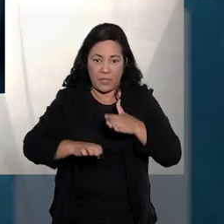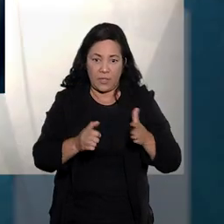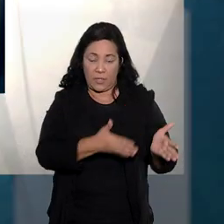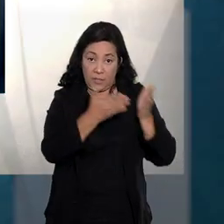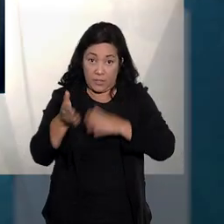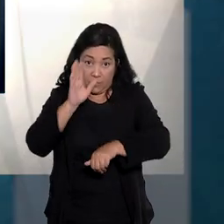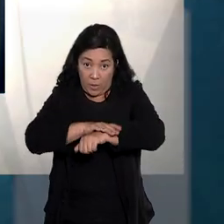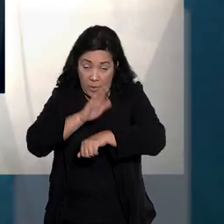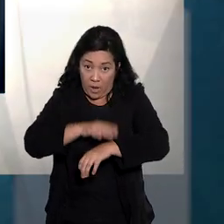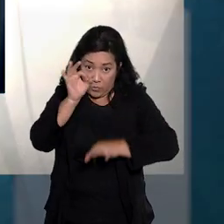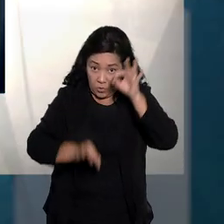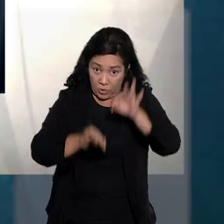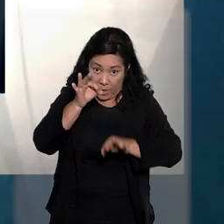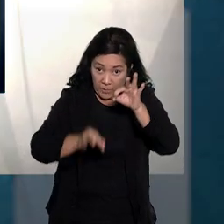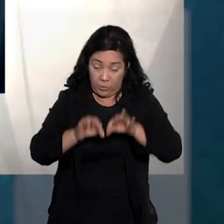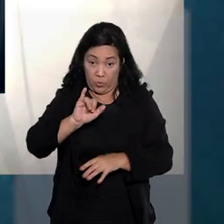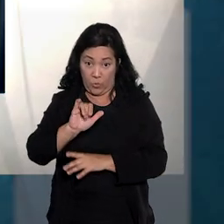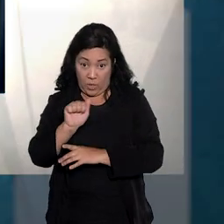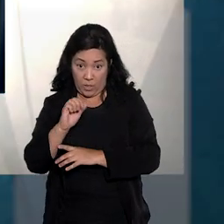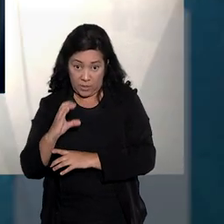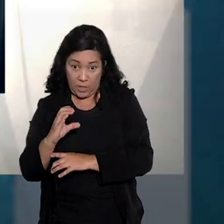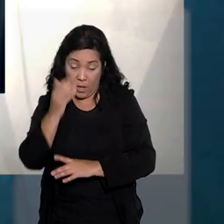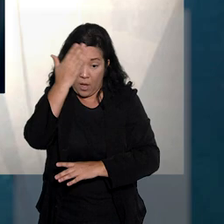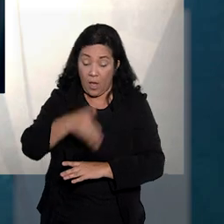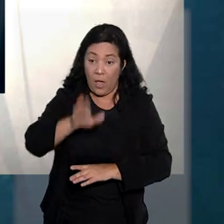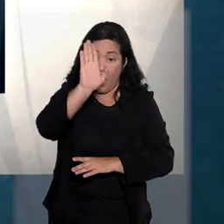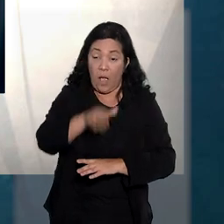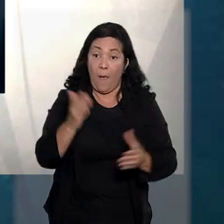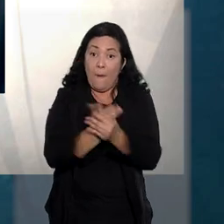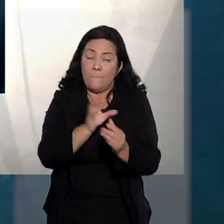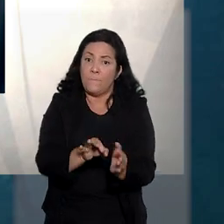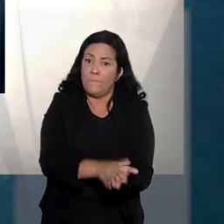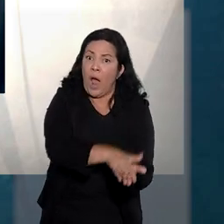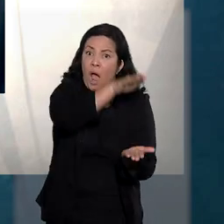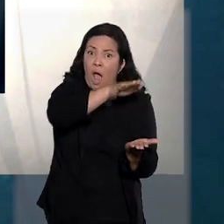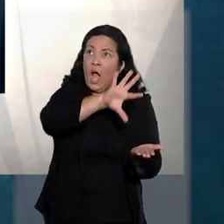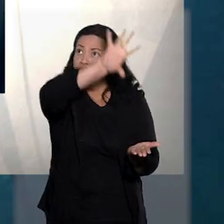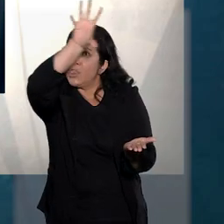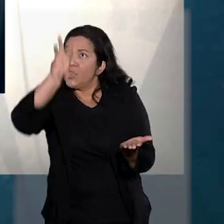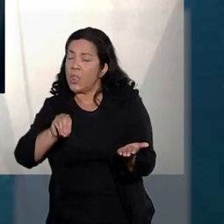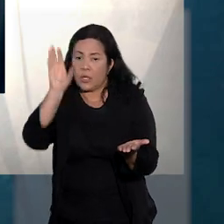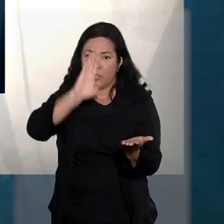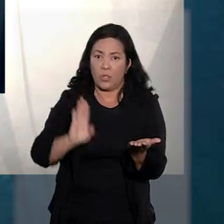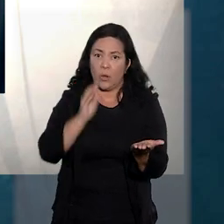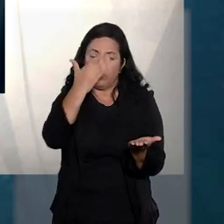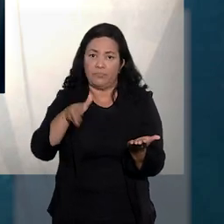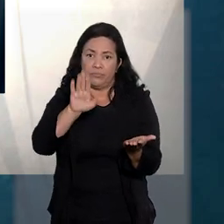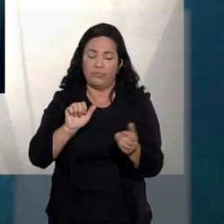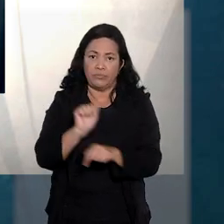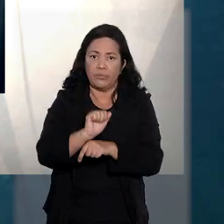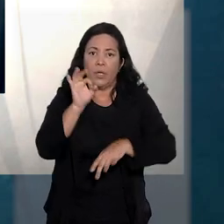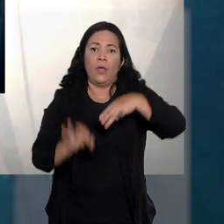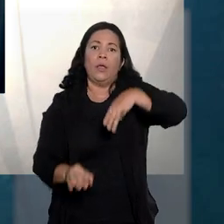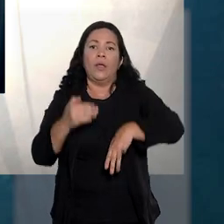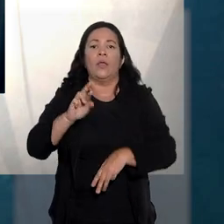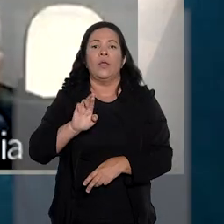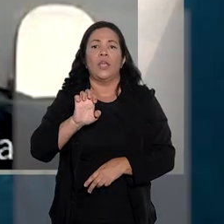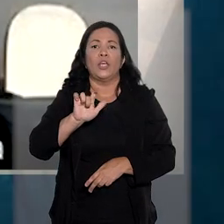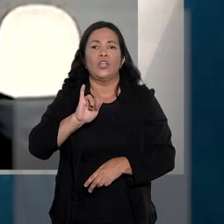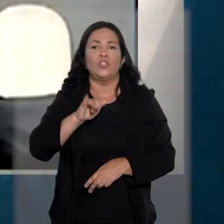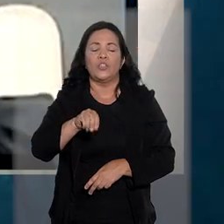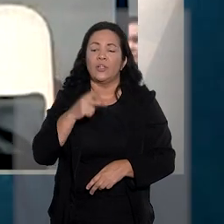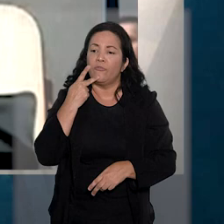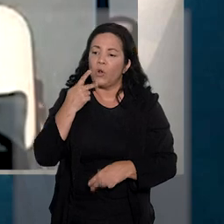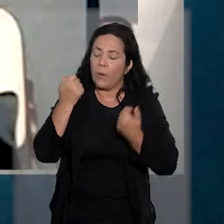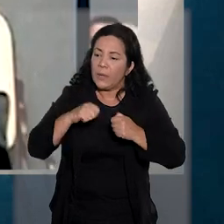Para o julgamento do IAC, além da suspensão nacional dos processos, a ministra Regina Helena Costa determinou